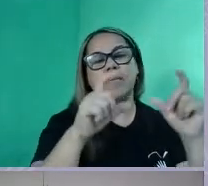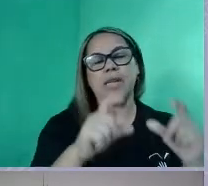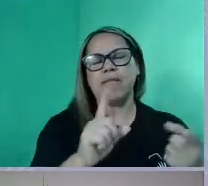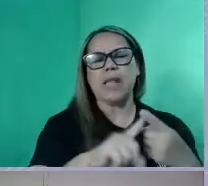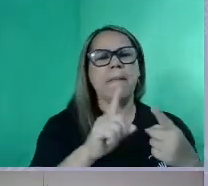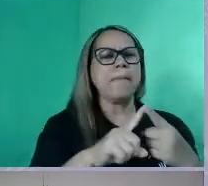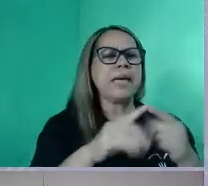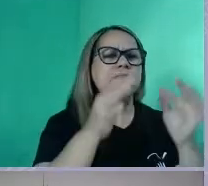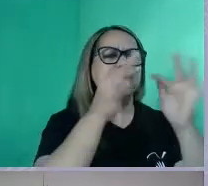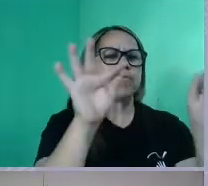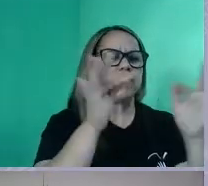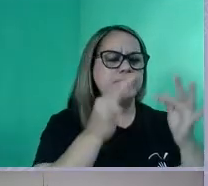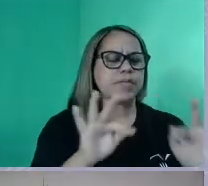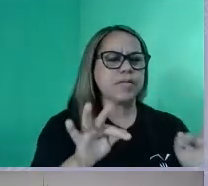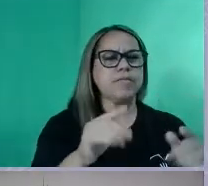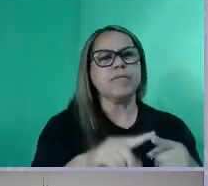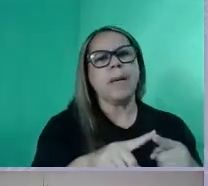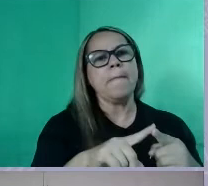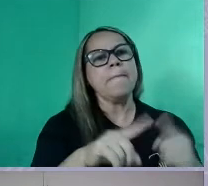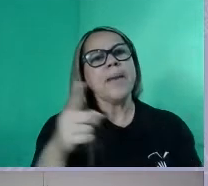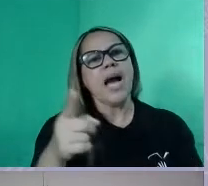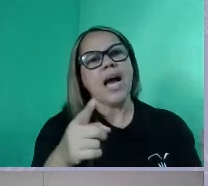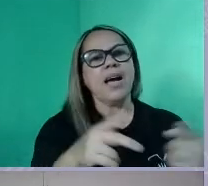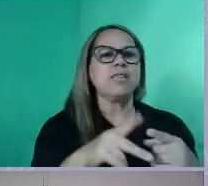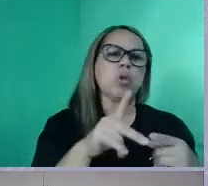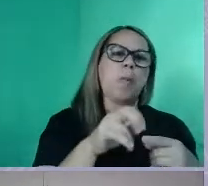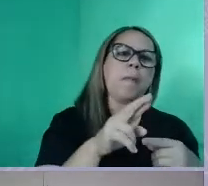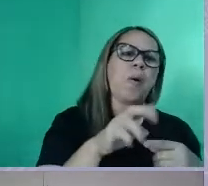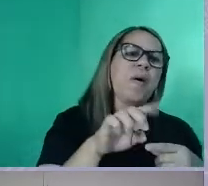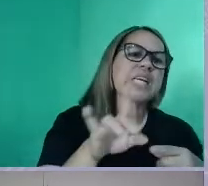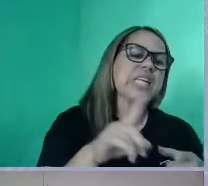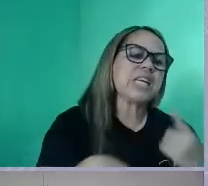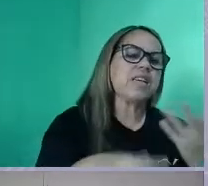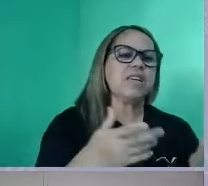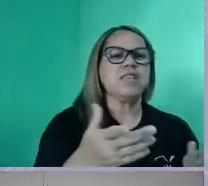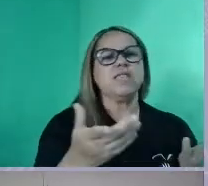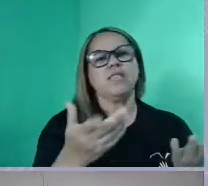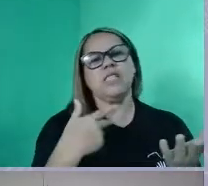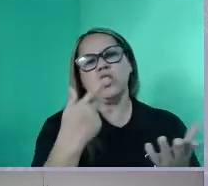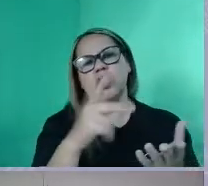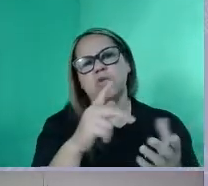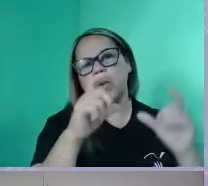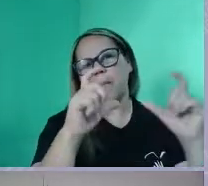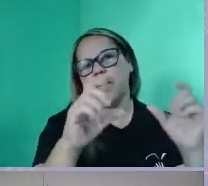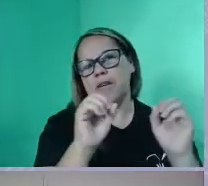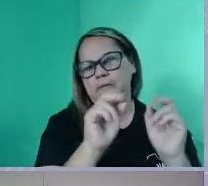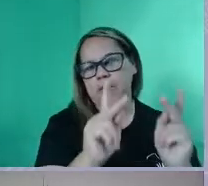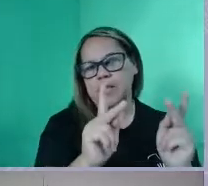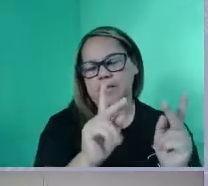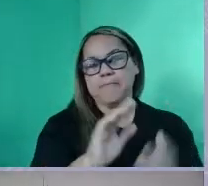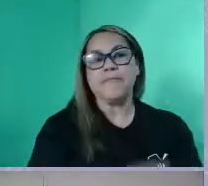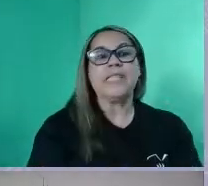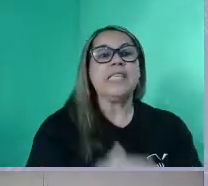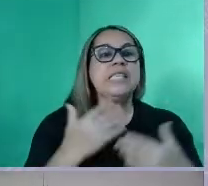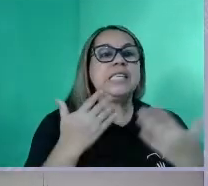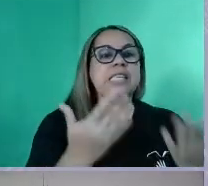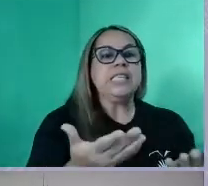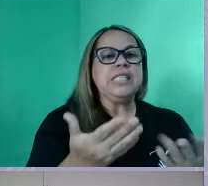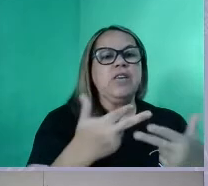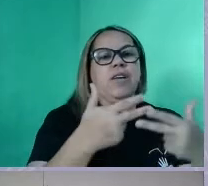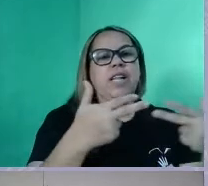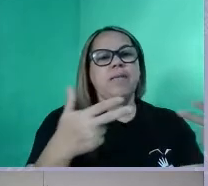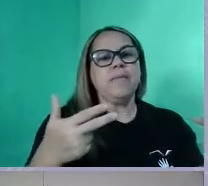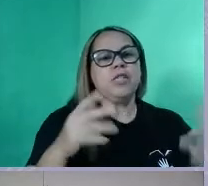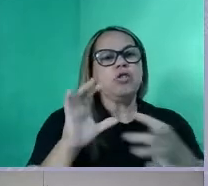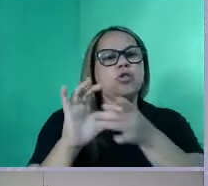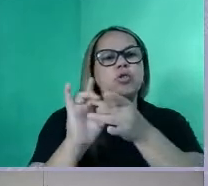dentro do seu parágrafo, certo? Então, elementos de coesão